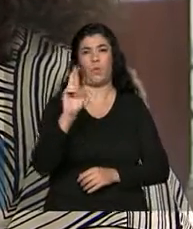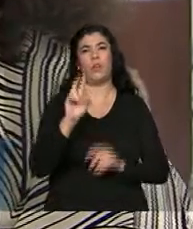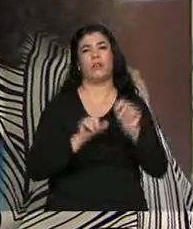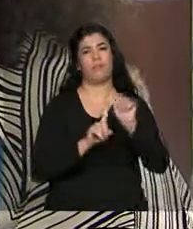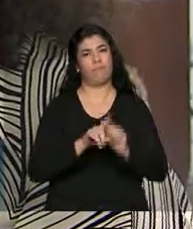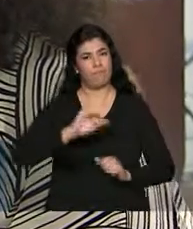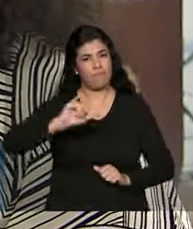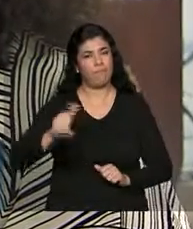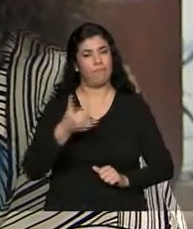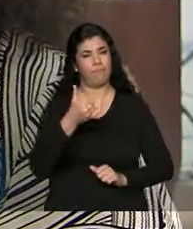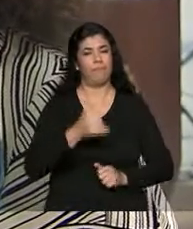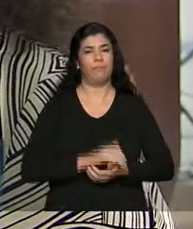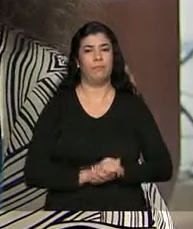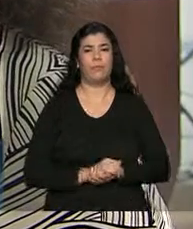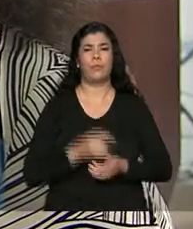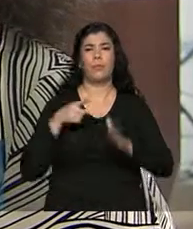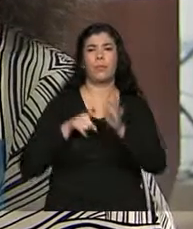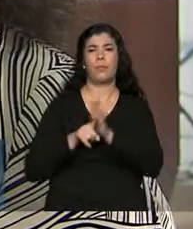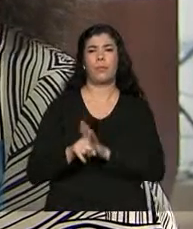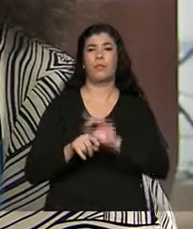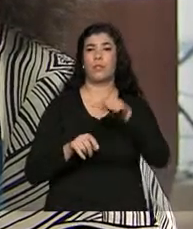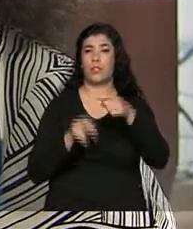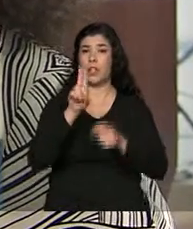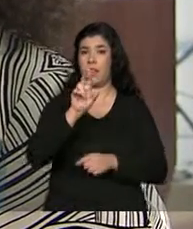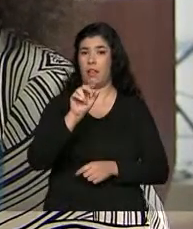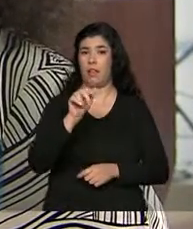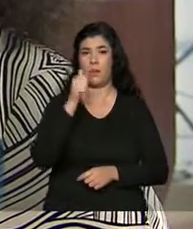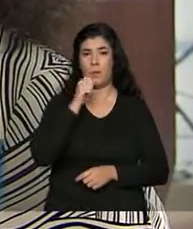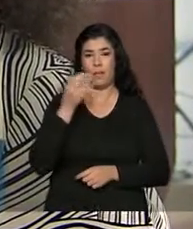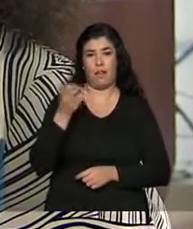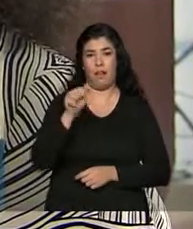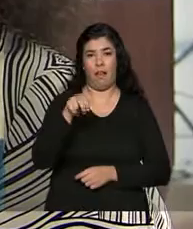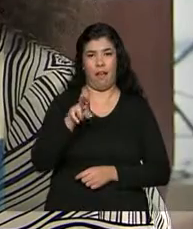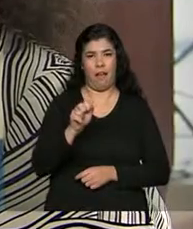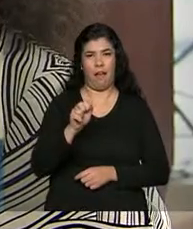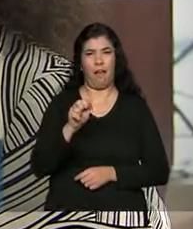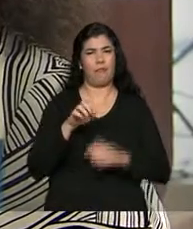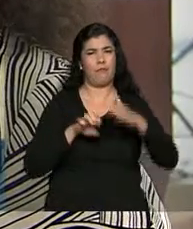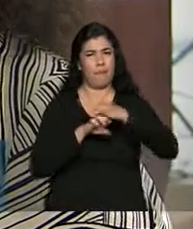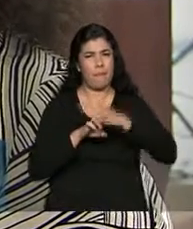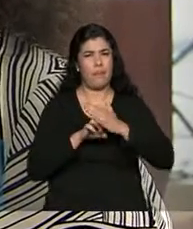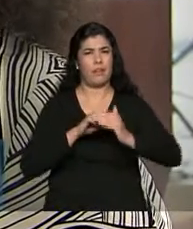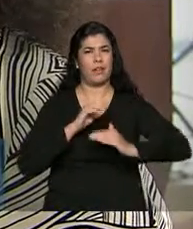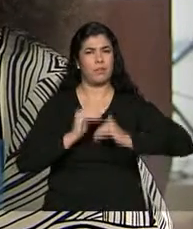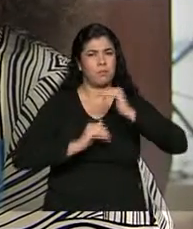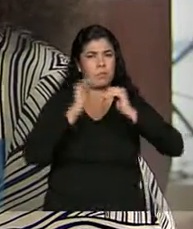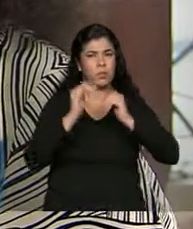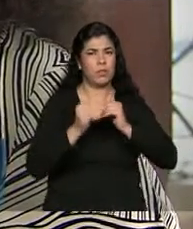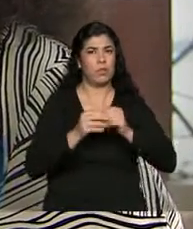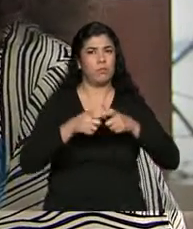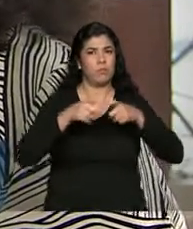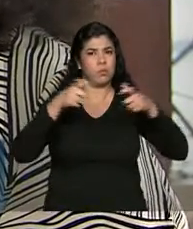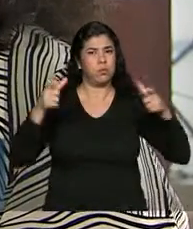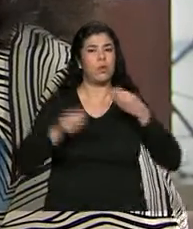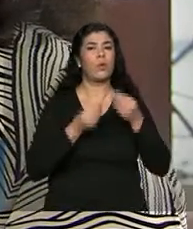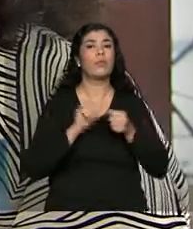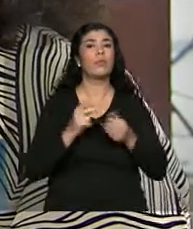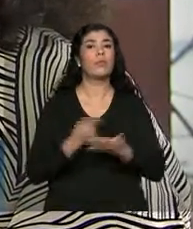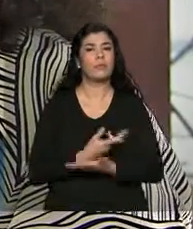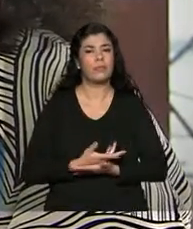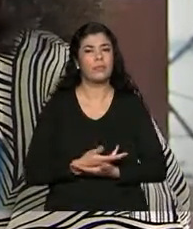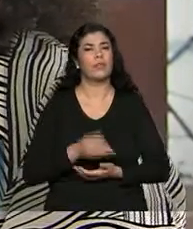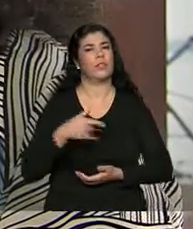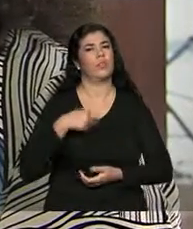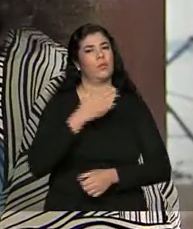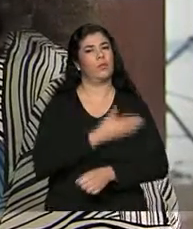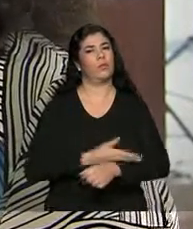vantajoso. Agora, Ana, depois que você se formalizou, como é que foi? Sua empresa cresceu, seu negócio fermentou? Eu costumo